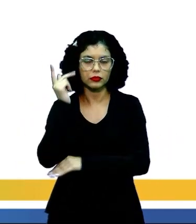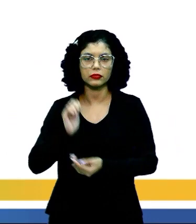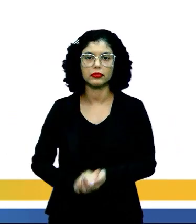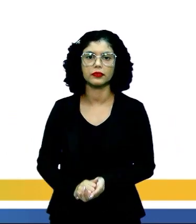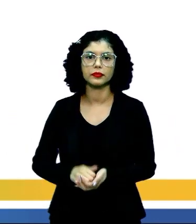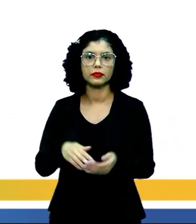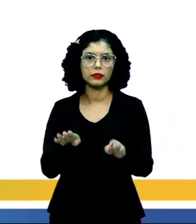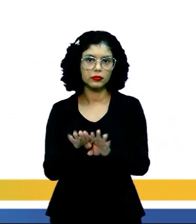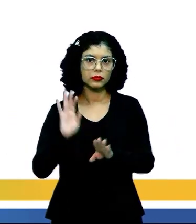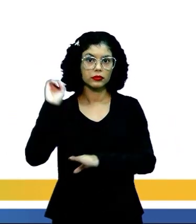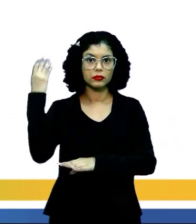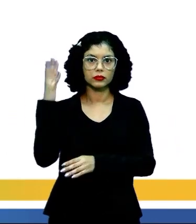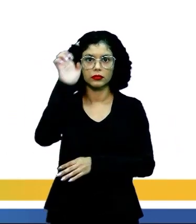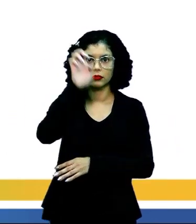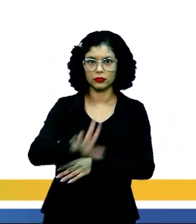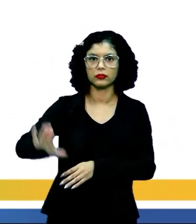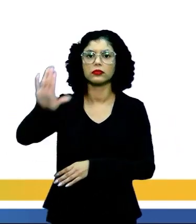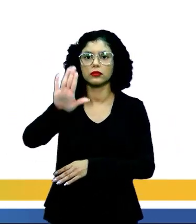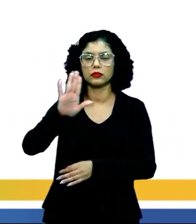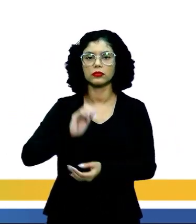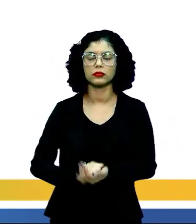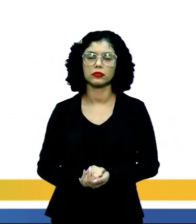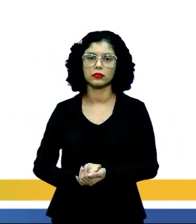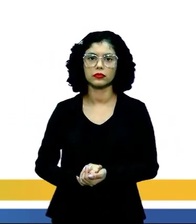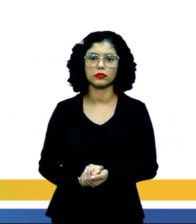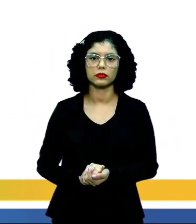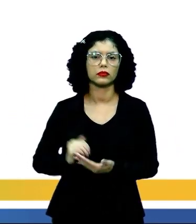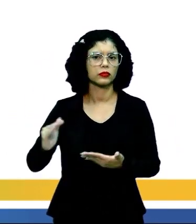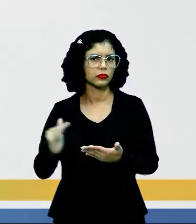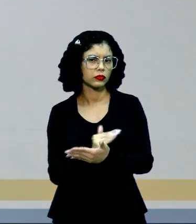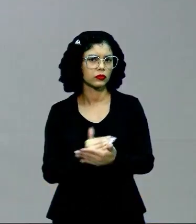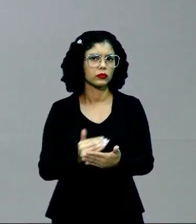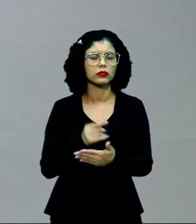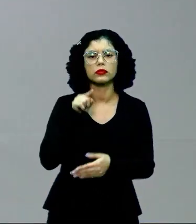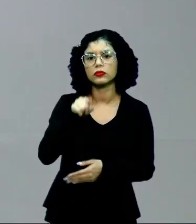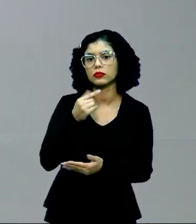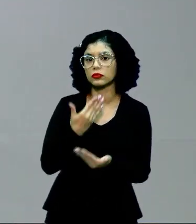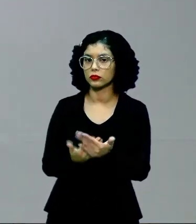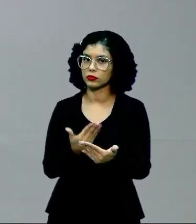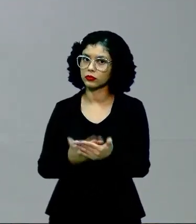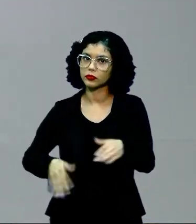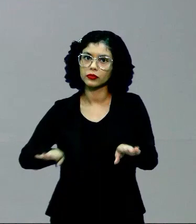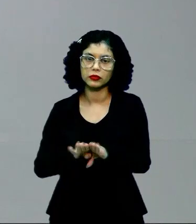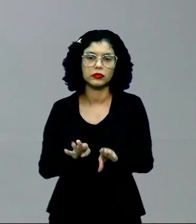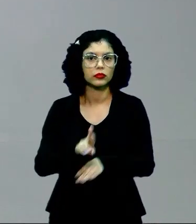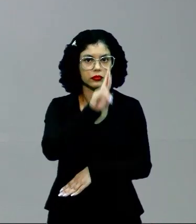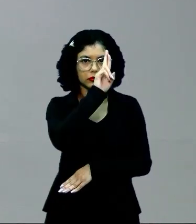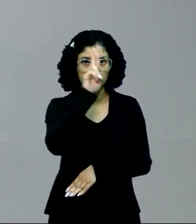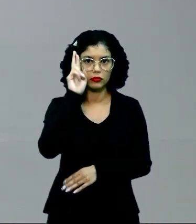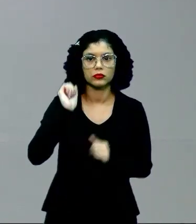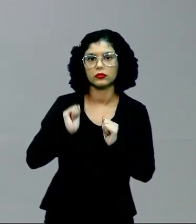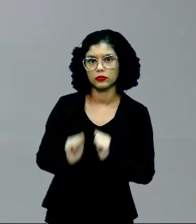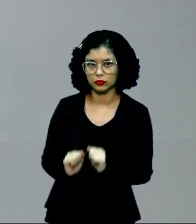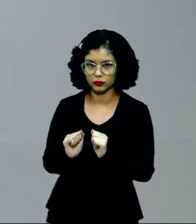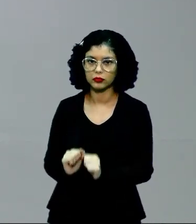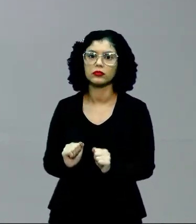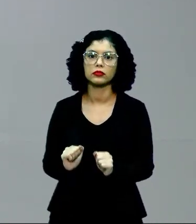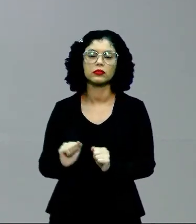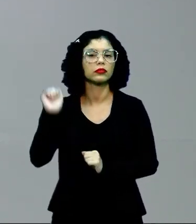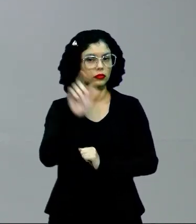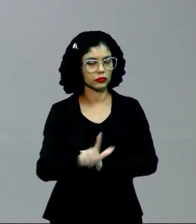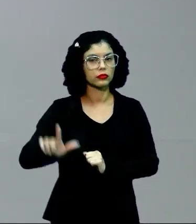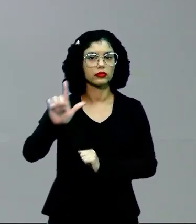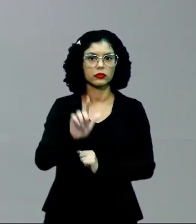está acontecendo na Europa, algo que você vai estudar também na história, você pode estudar na